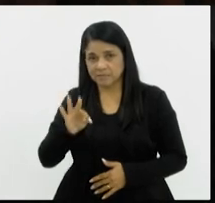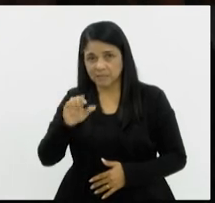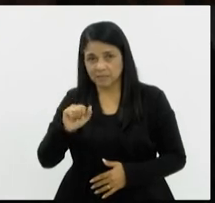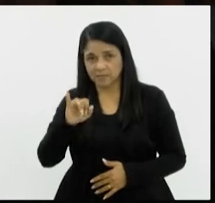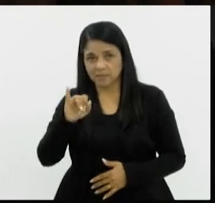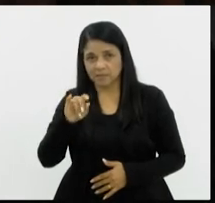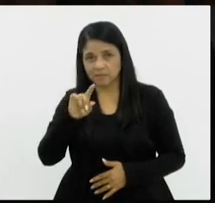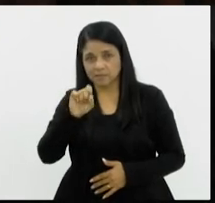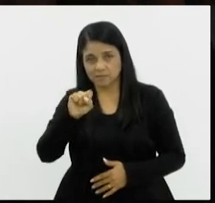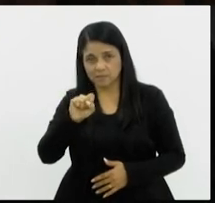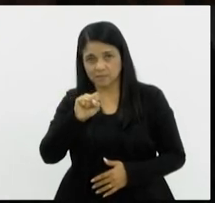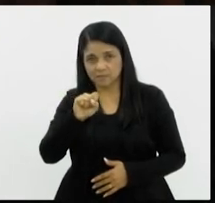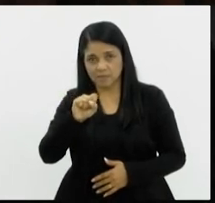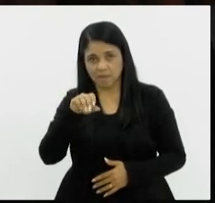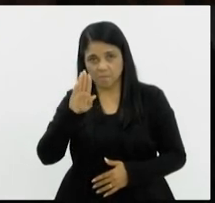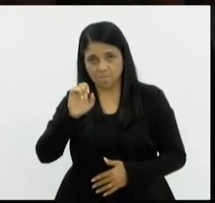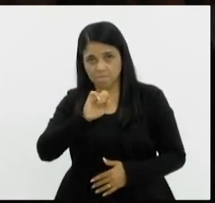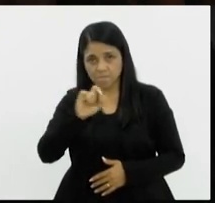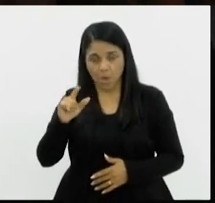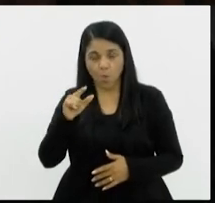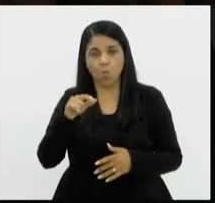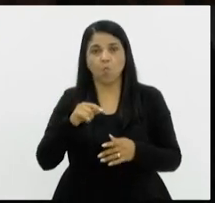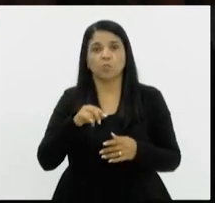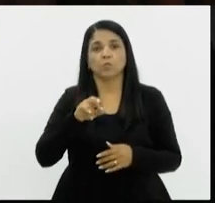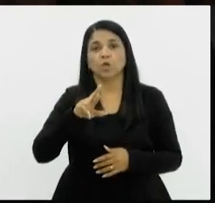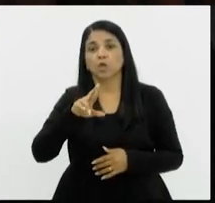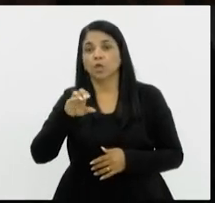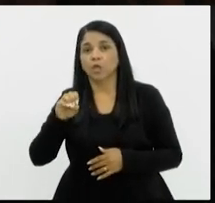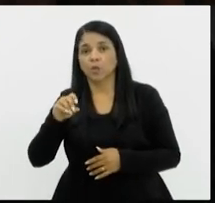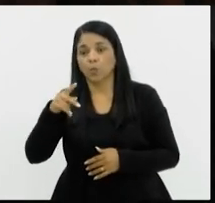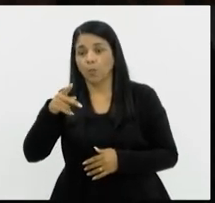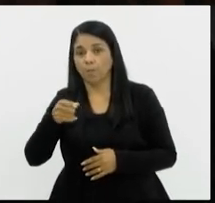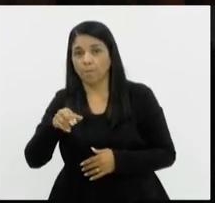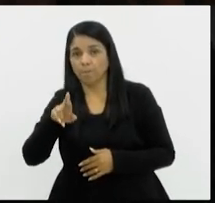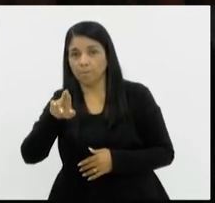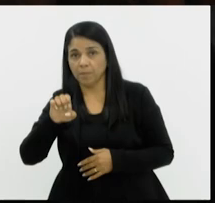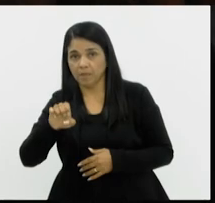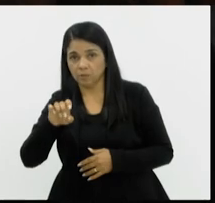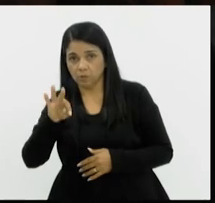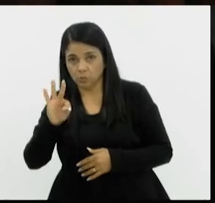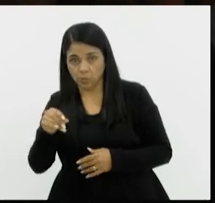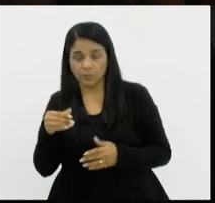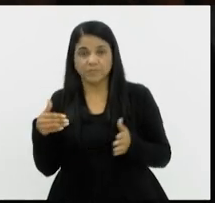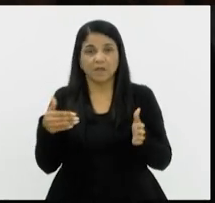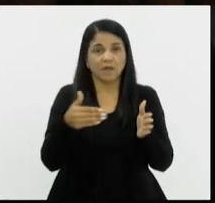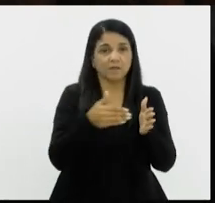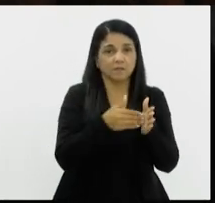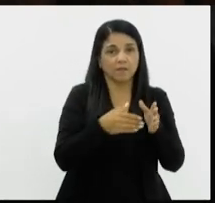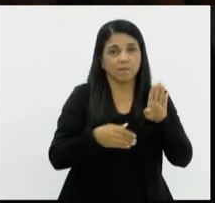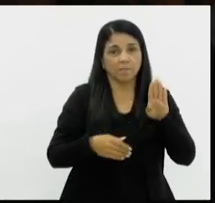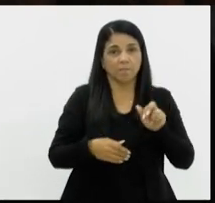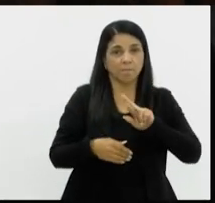à Barra Mansa. A passagem aumentou quase que 70%.